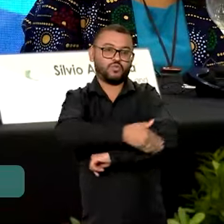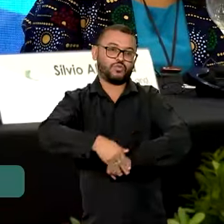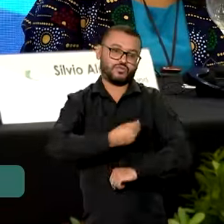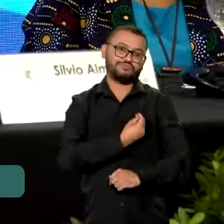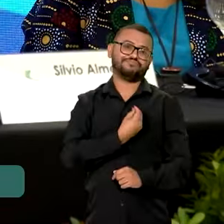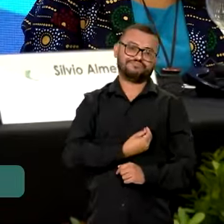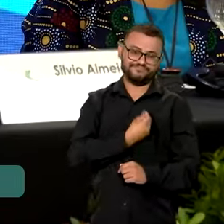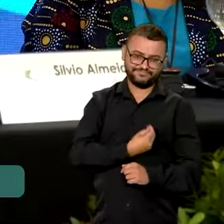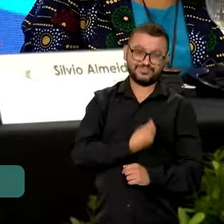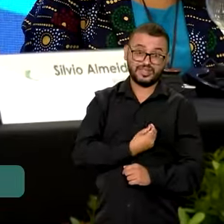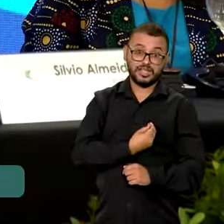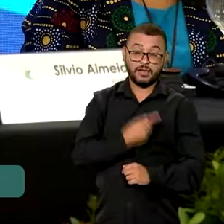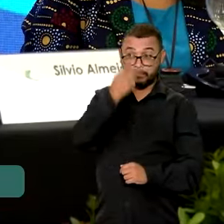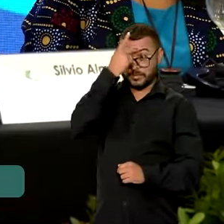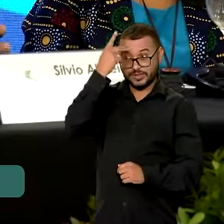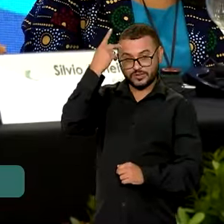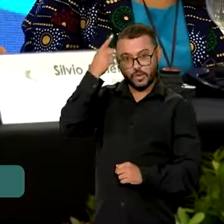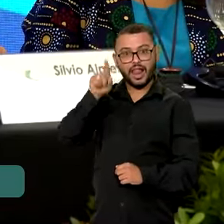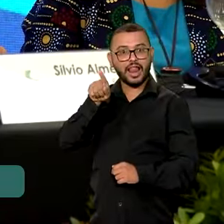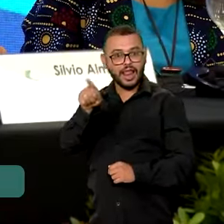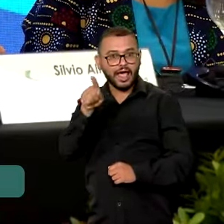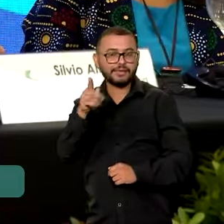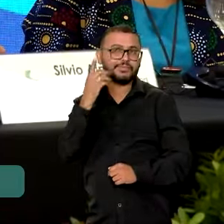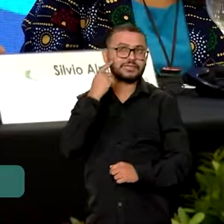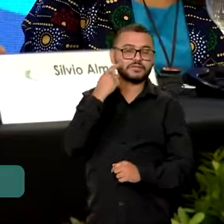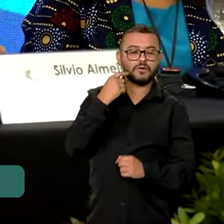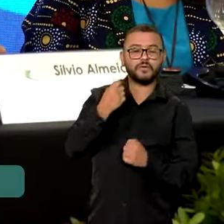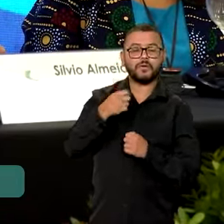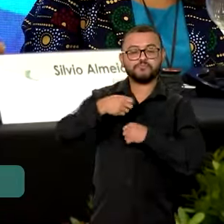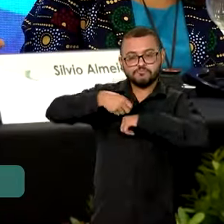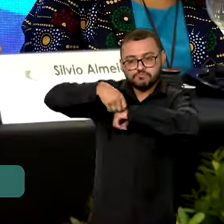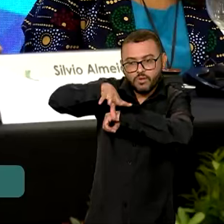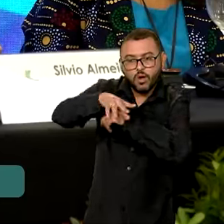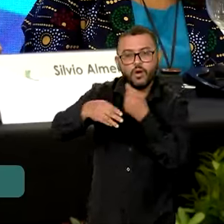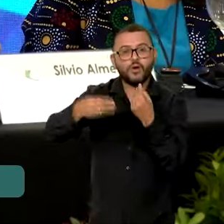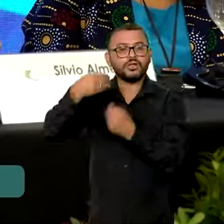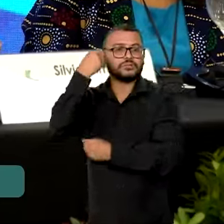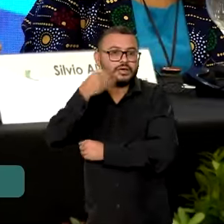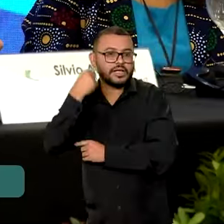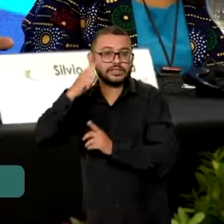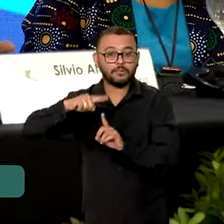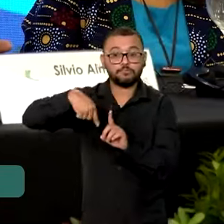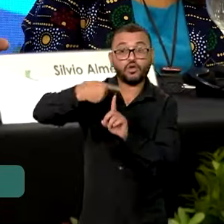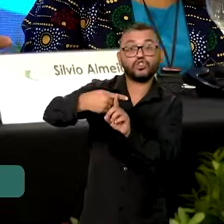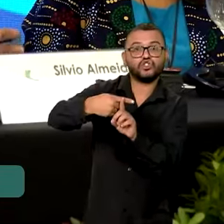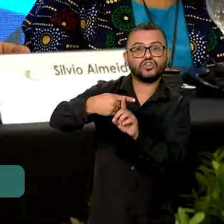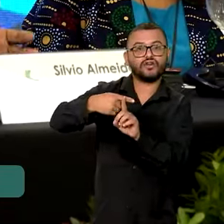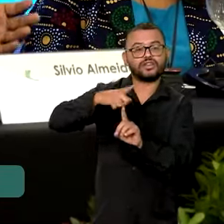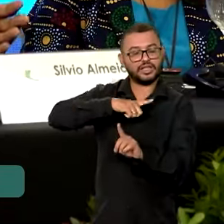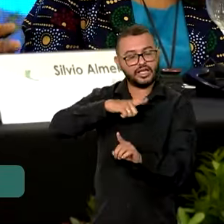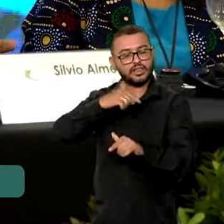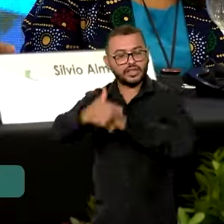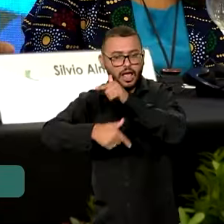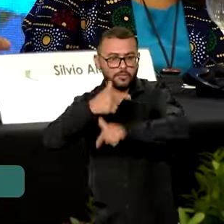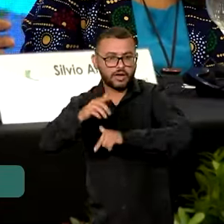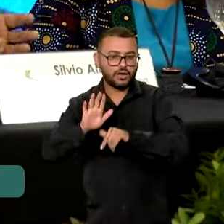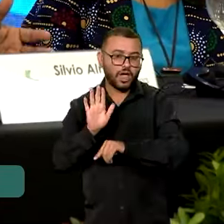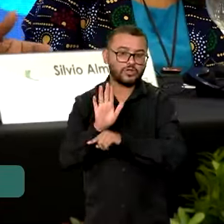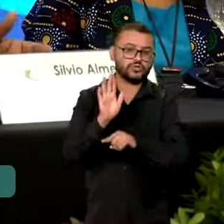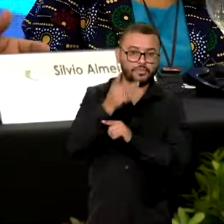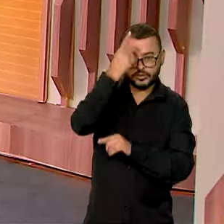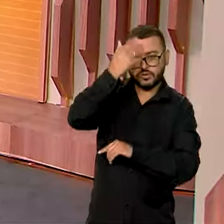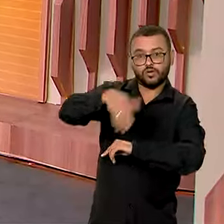rua. Os participantes também compartilharam experiências positivas e boas práticas no atendimento a essa